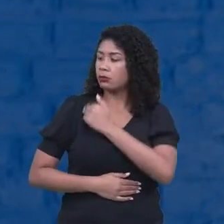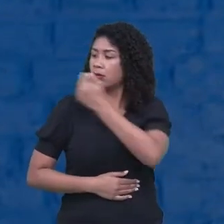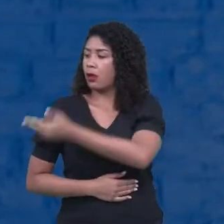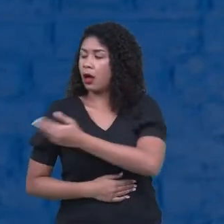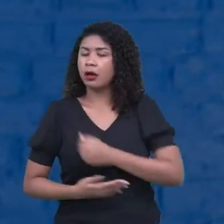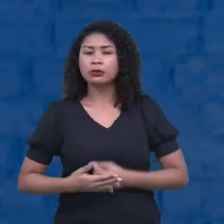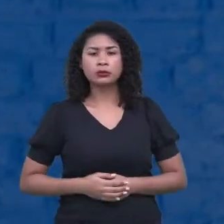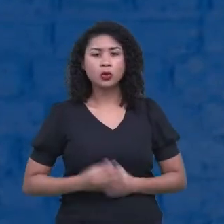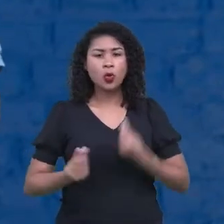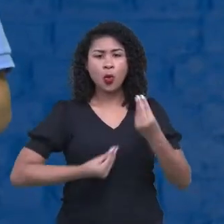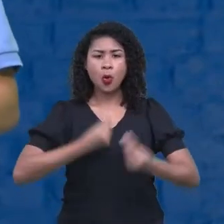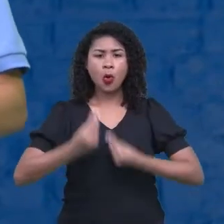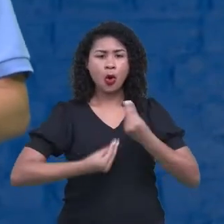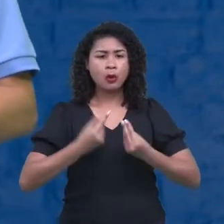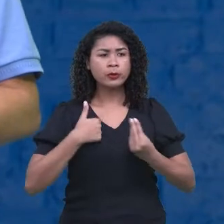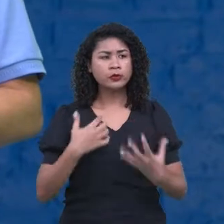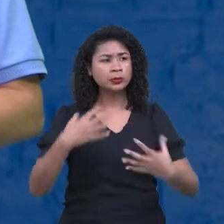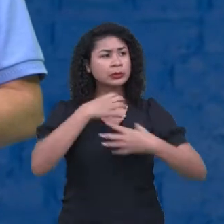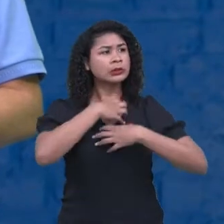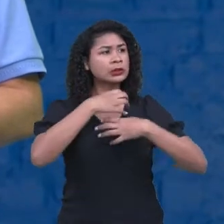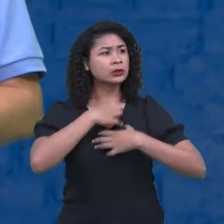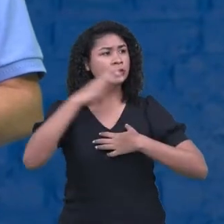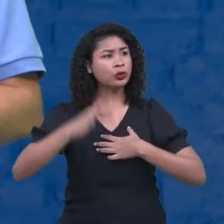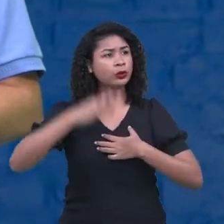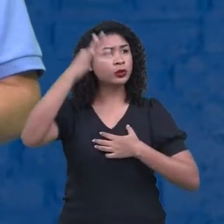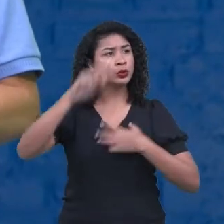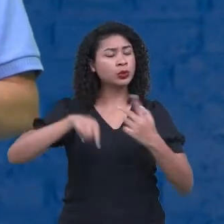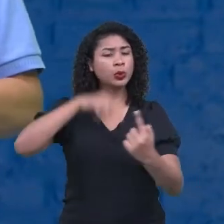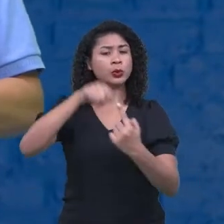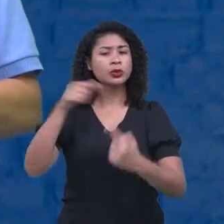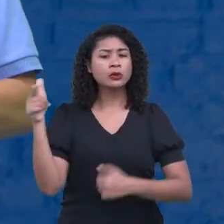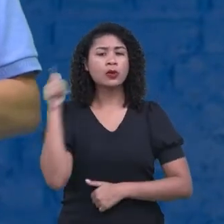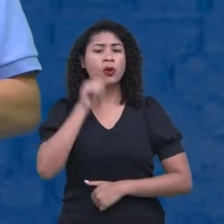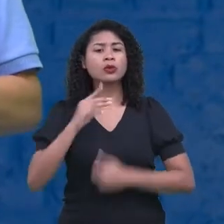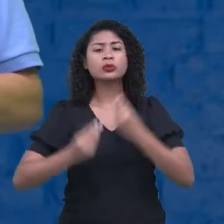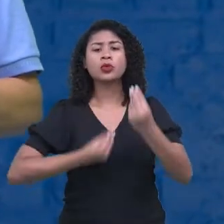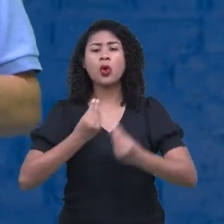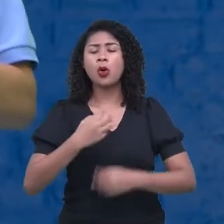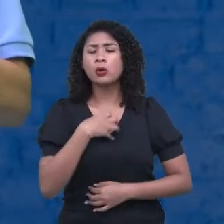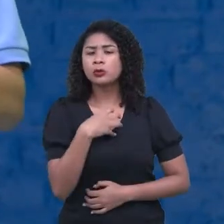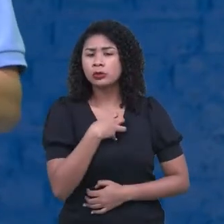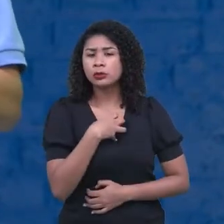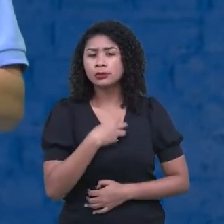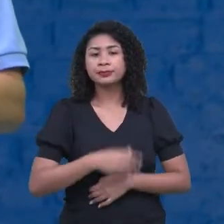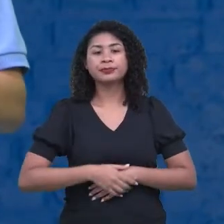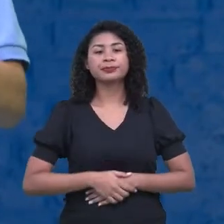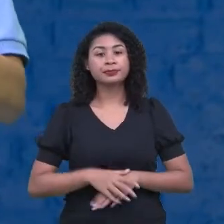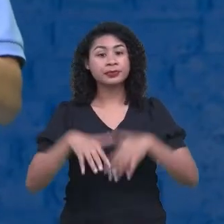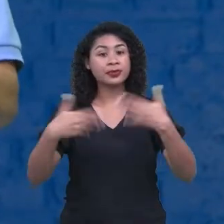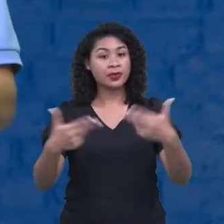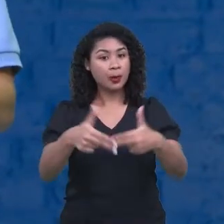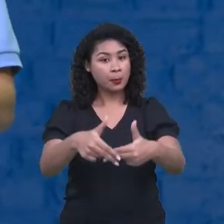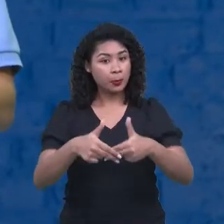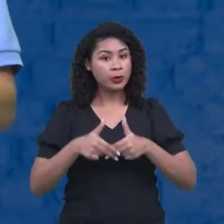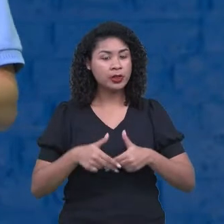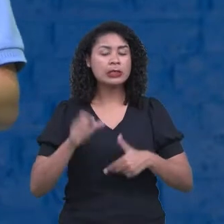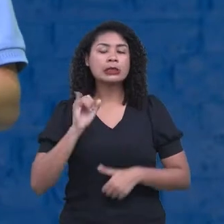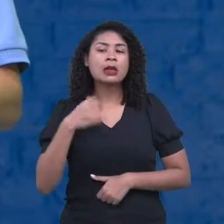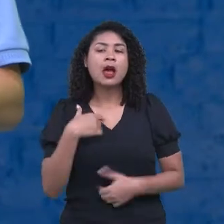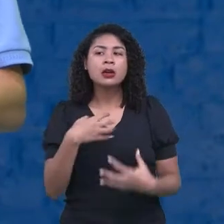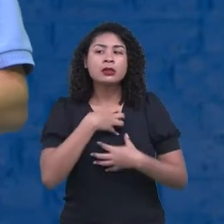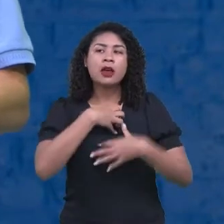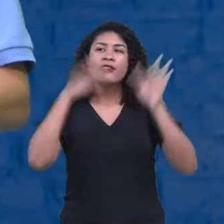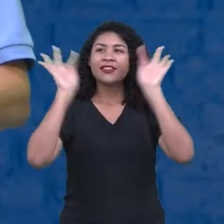quando vou realizar o meu projeto de vida? Então, a partir daí, se eu me sinto feliz, se eu estou bem,